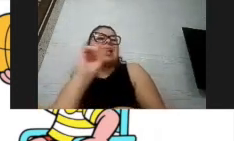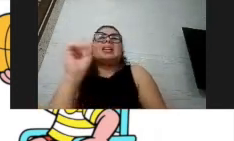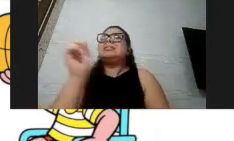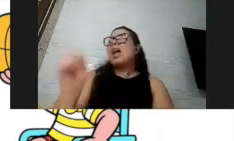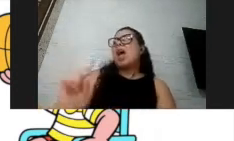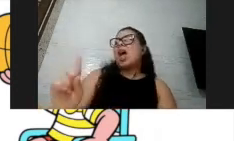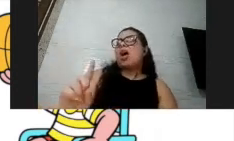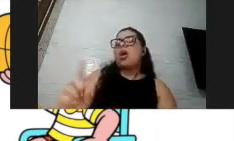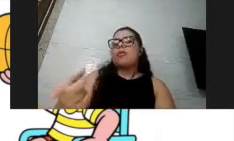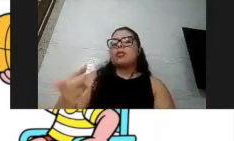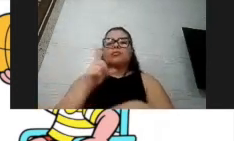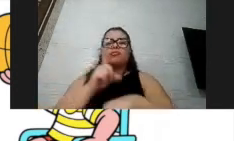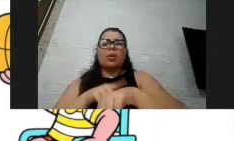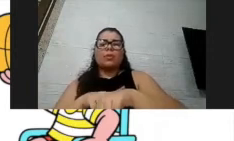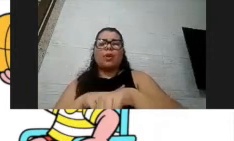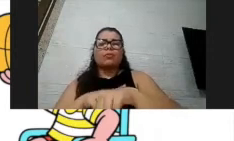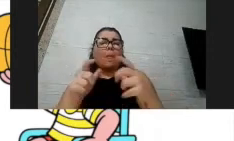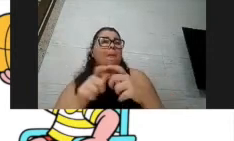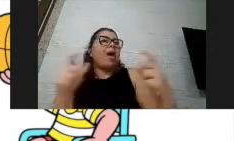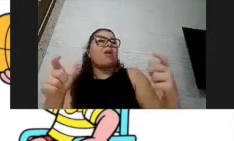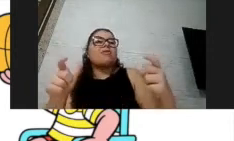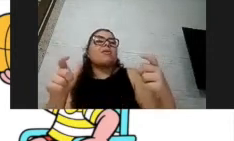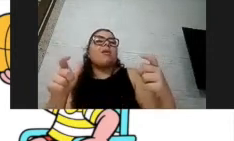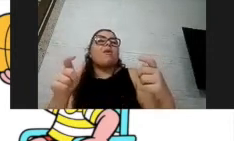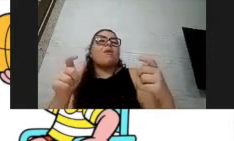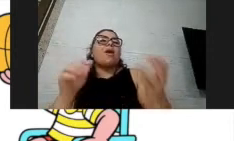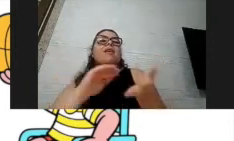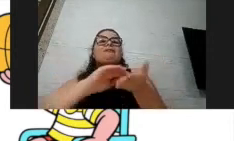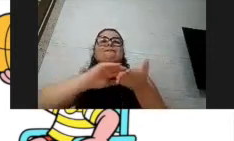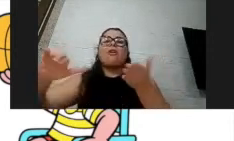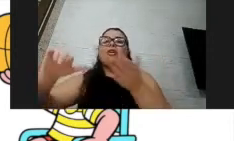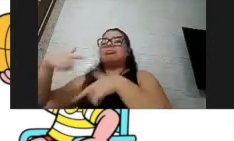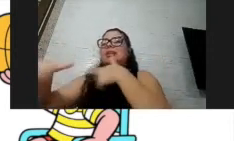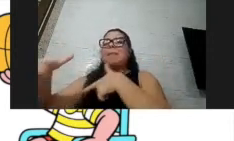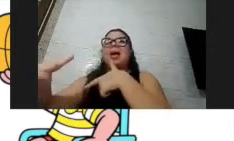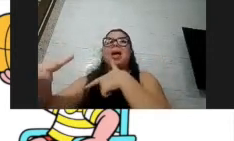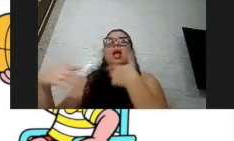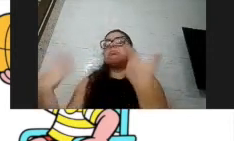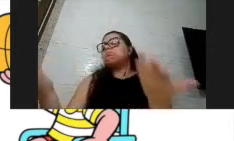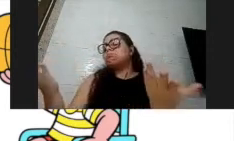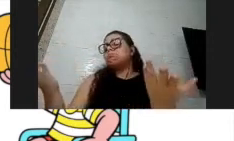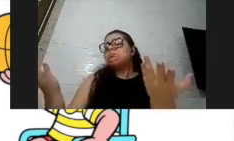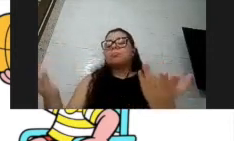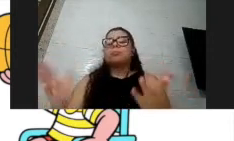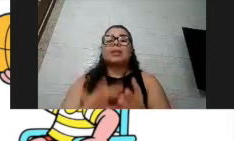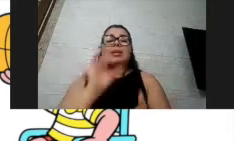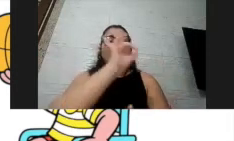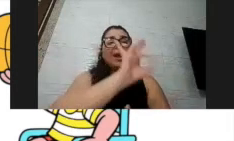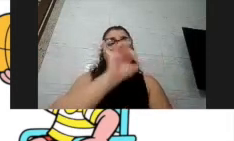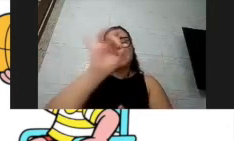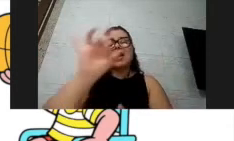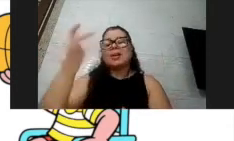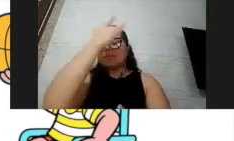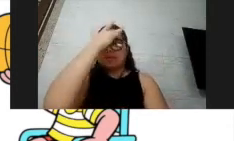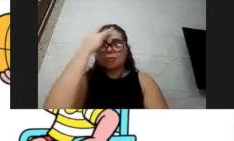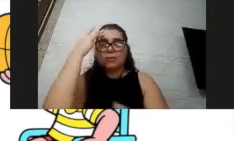tempo maior de dispensa do trabalho, então todas essas são ainda discussões, né, que cada pessoa vai precisar ter com o